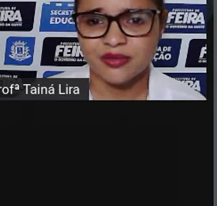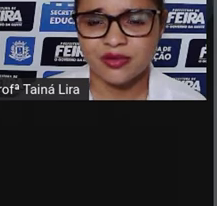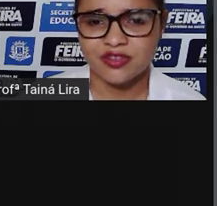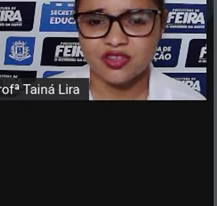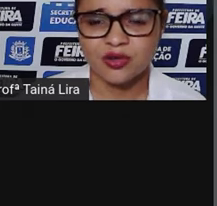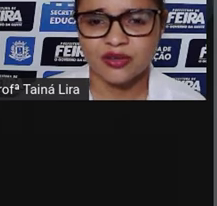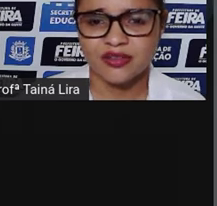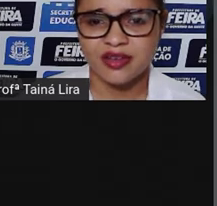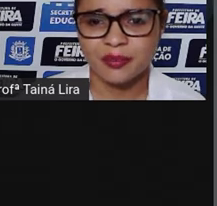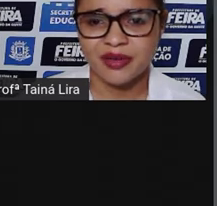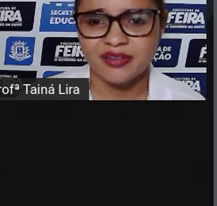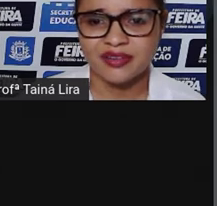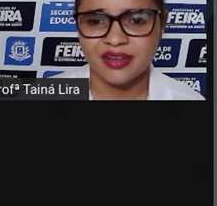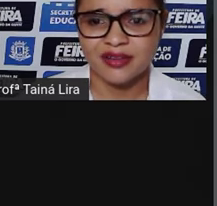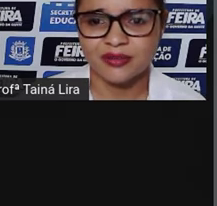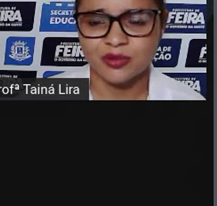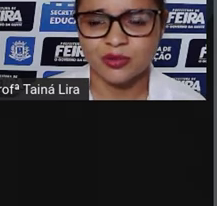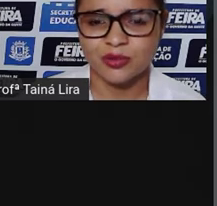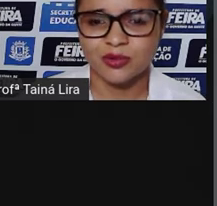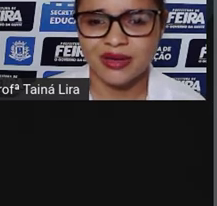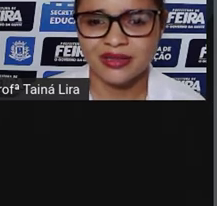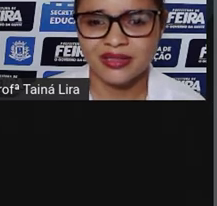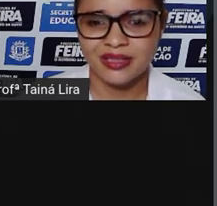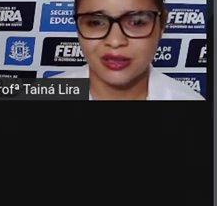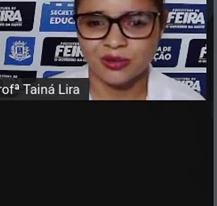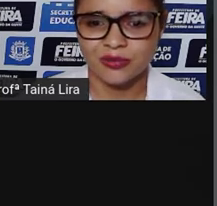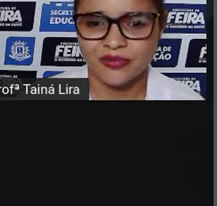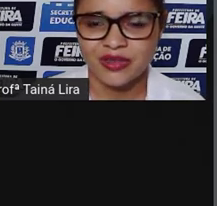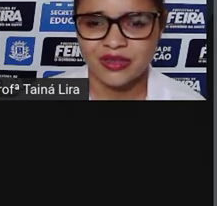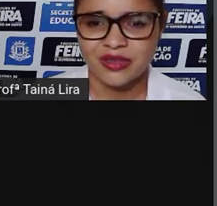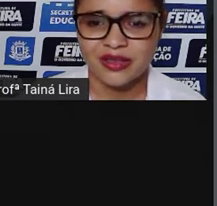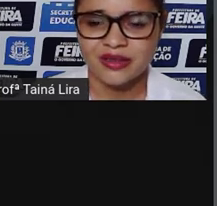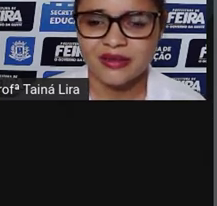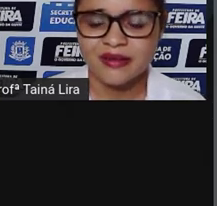contaram suas histórias e representaram tudo aquilo.